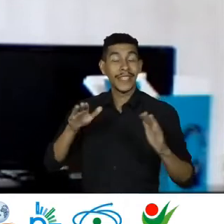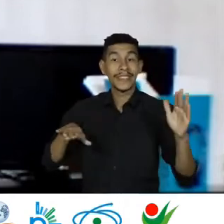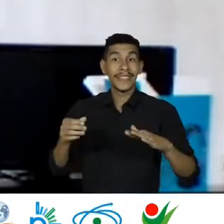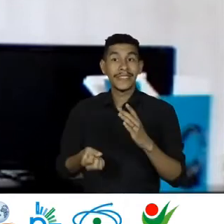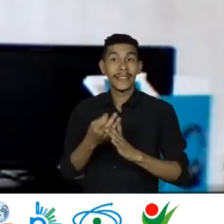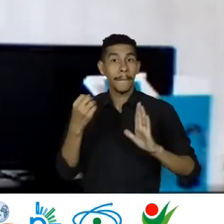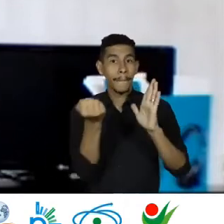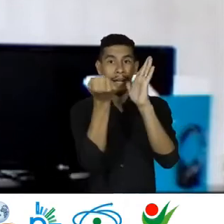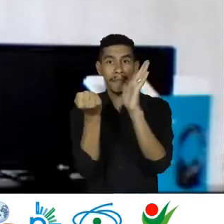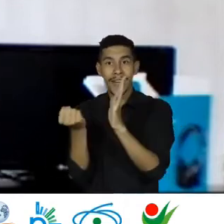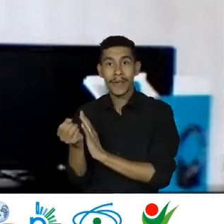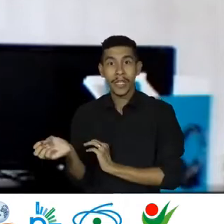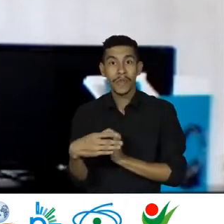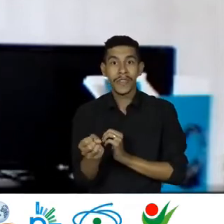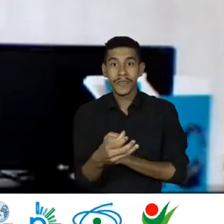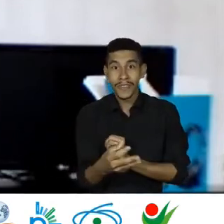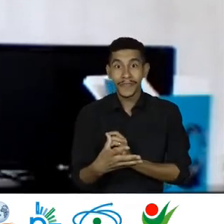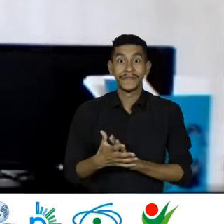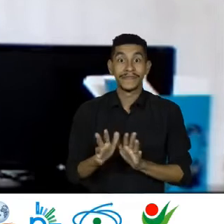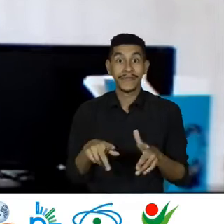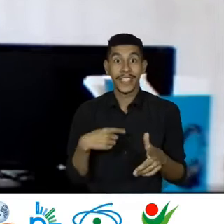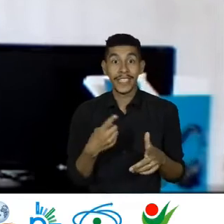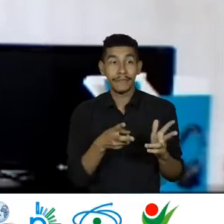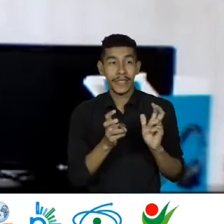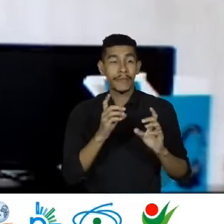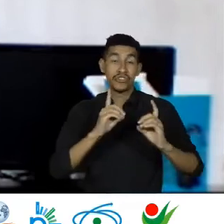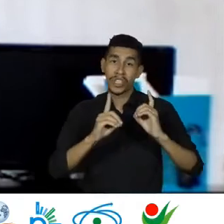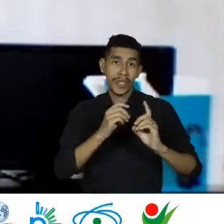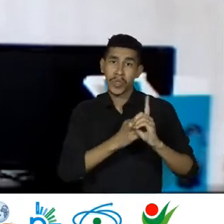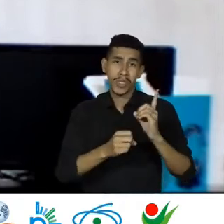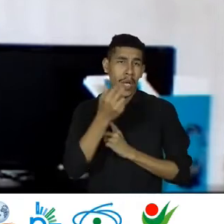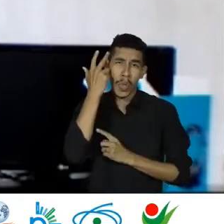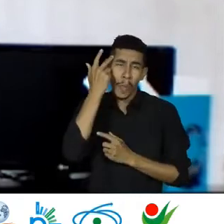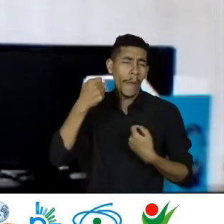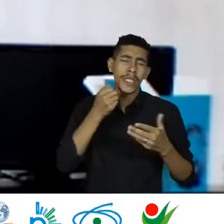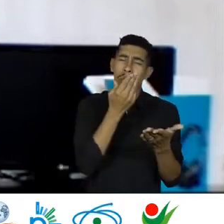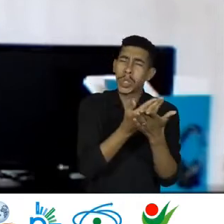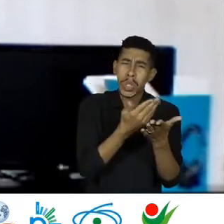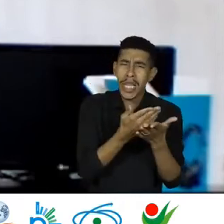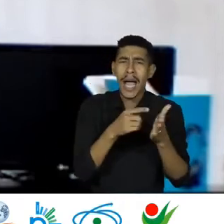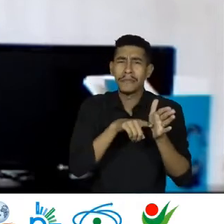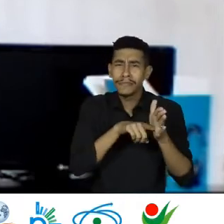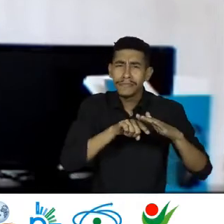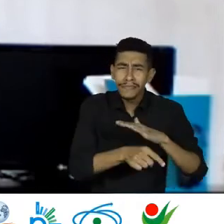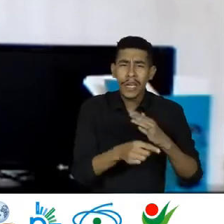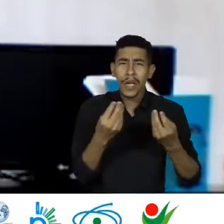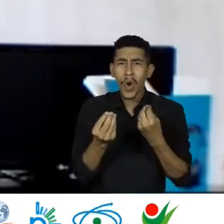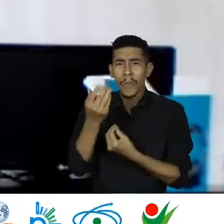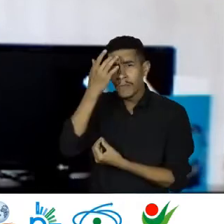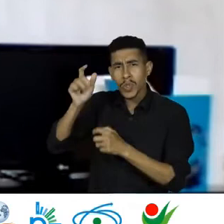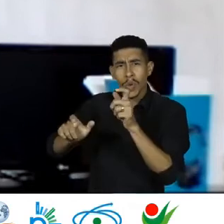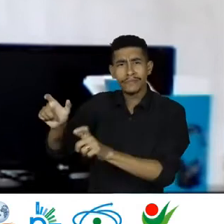Outros marcadores Então você vai ver E aí são as dinâmicas Sociais Que a gente tem Que estudar Como é que os indivíduos Naquele lugar